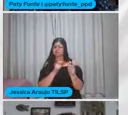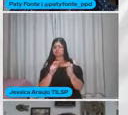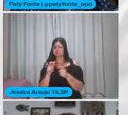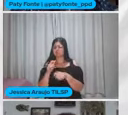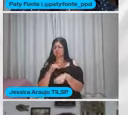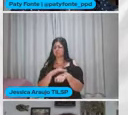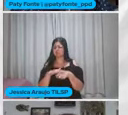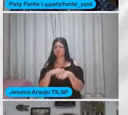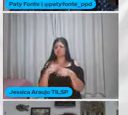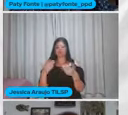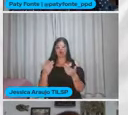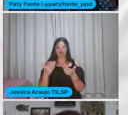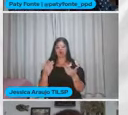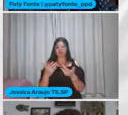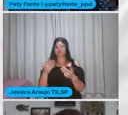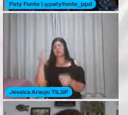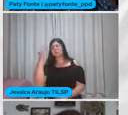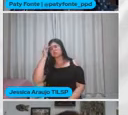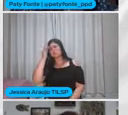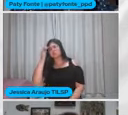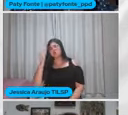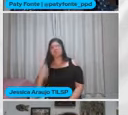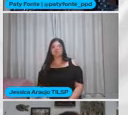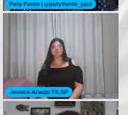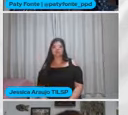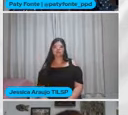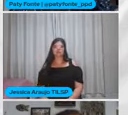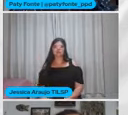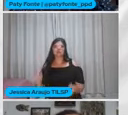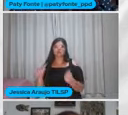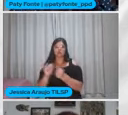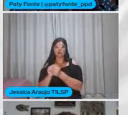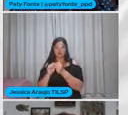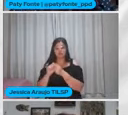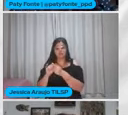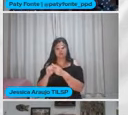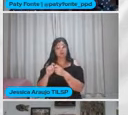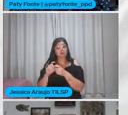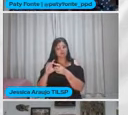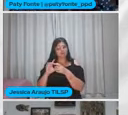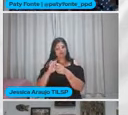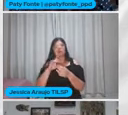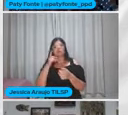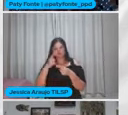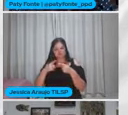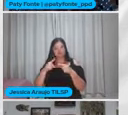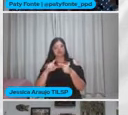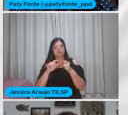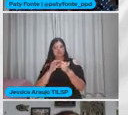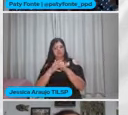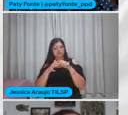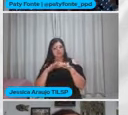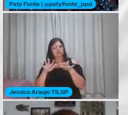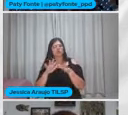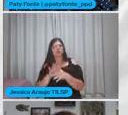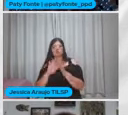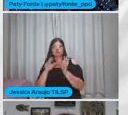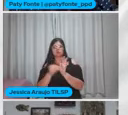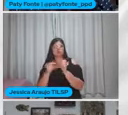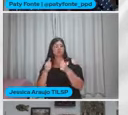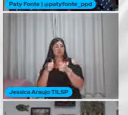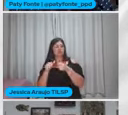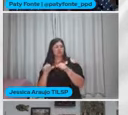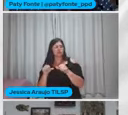Dialogam até hoje Para a gente tentar entender E juntar forças Para vencer o desafio da pandemia E tudo que ficou